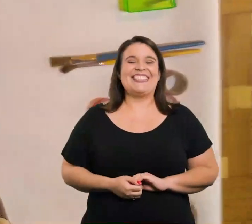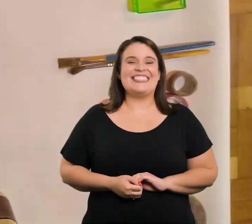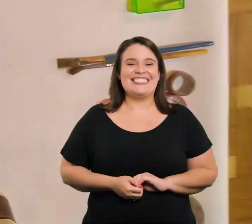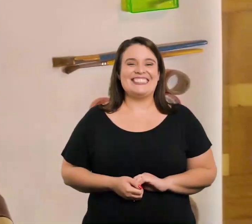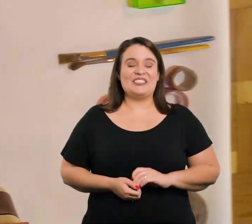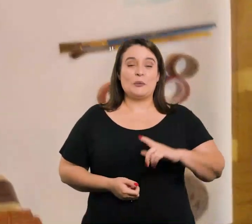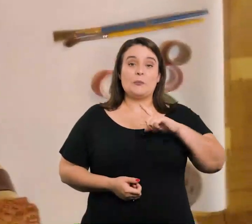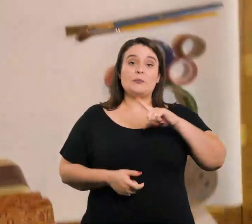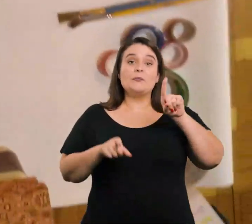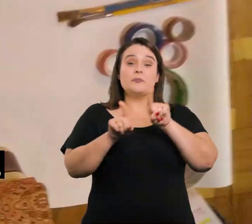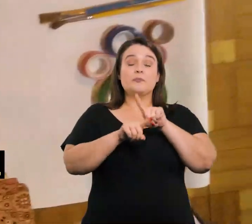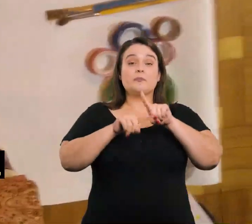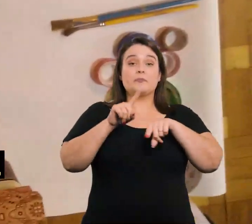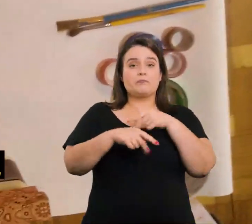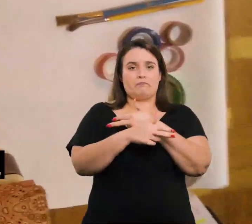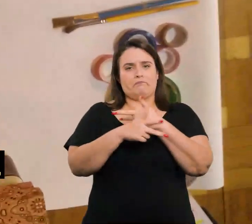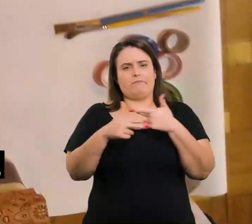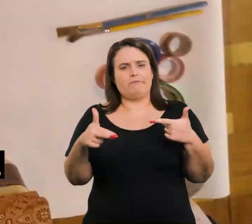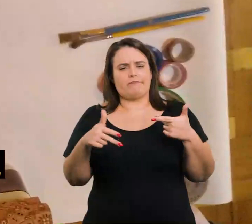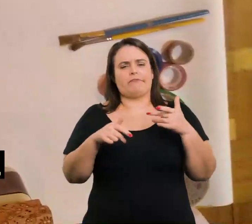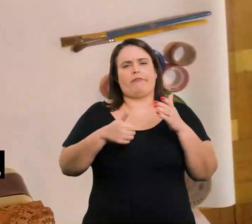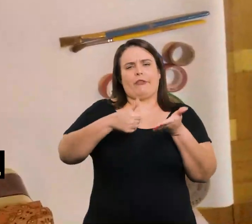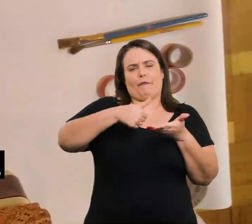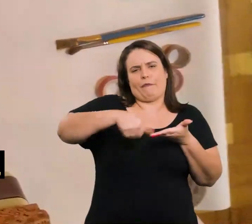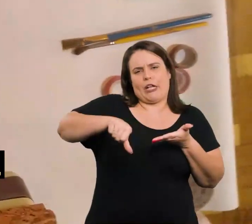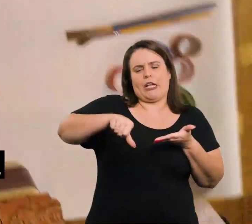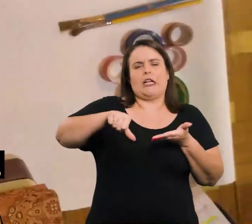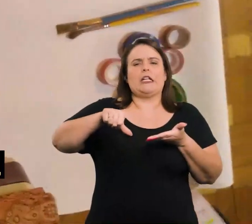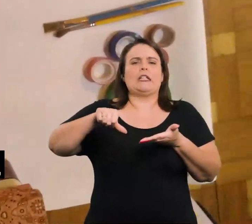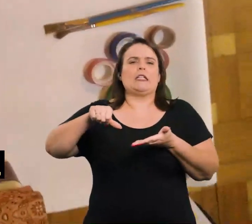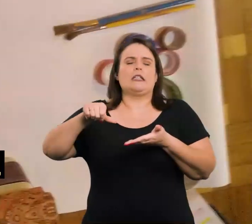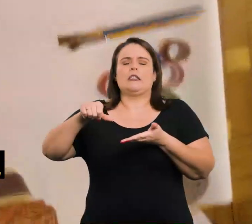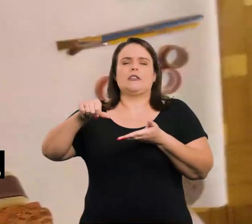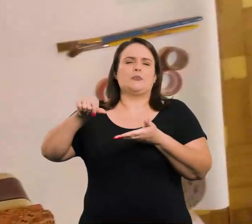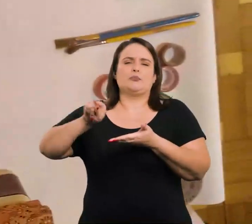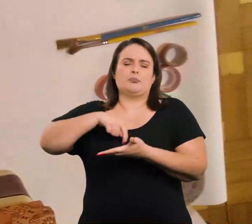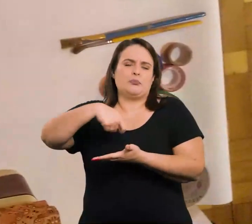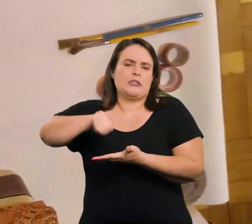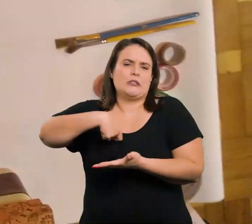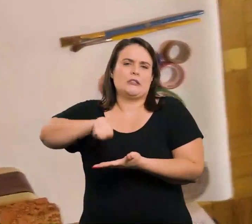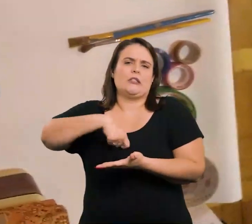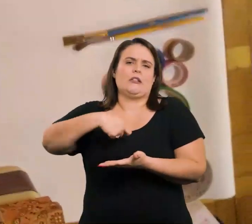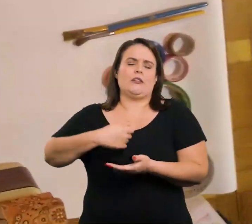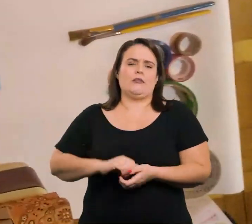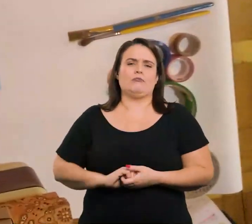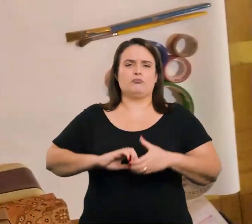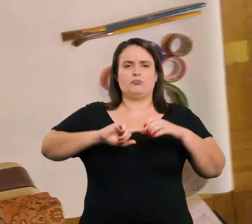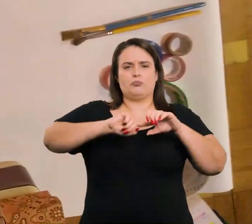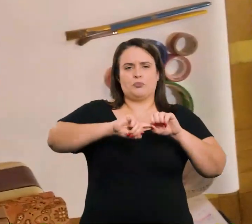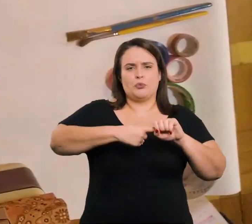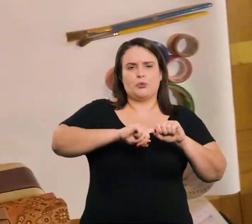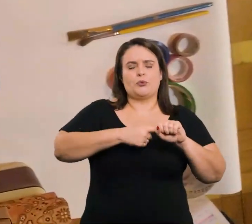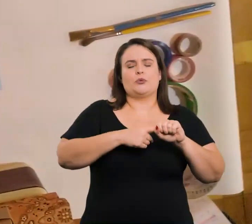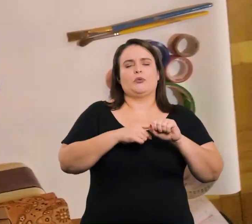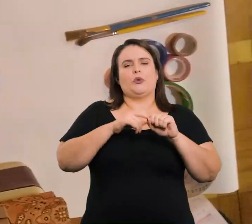vou fazer a minha criação em cima dela, e alguns objetos nas laterais, rolos de fita crepe, adesiva, pincéis,